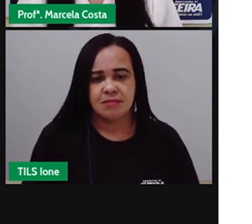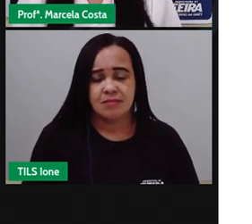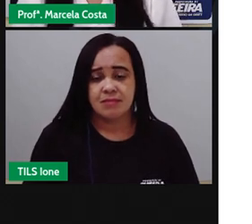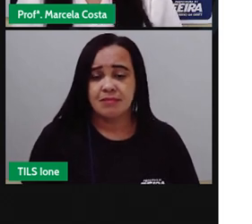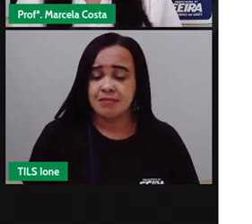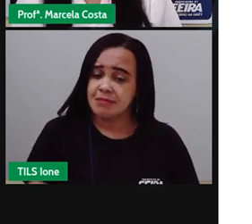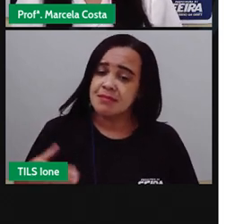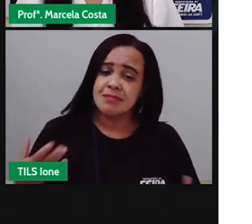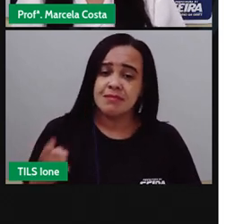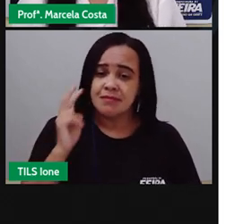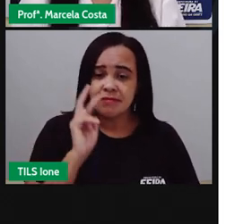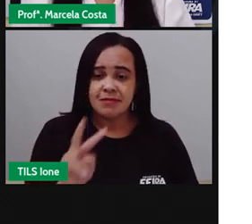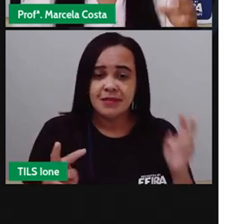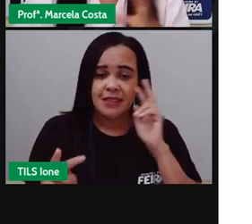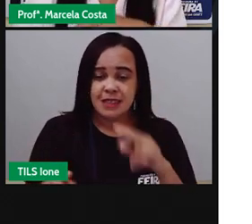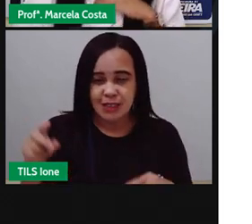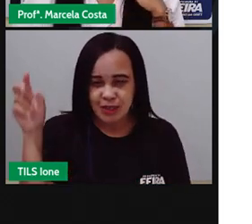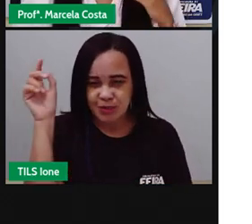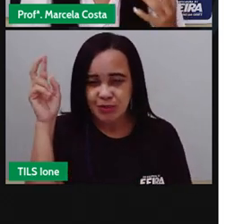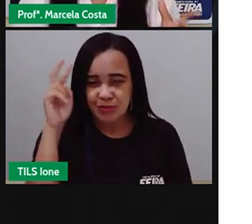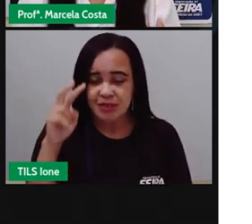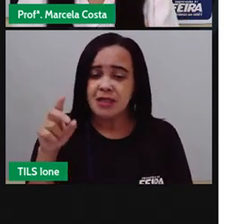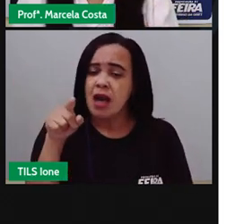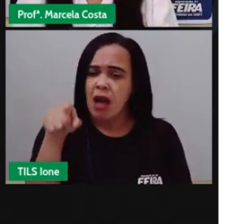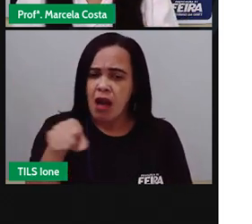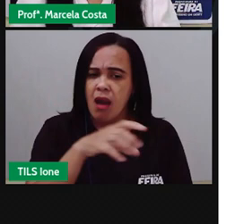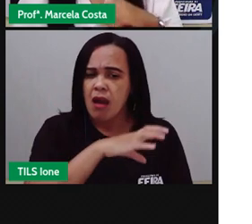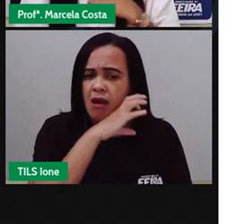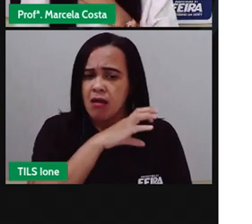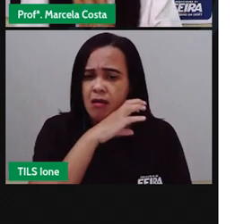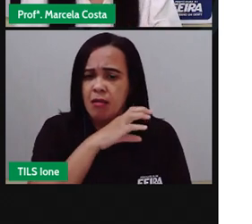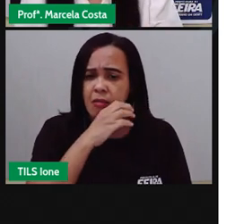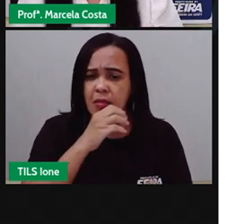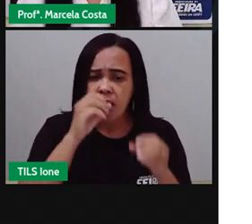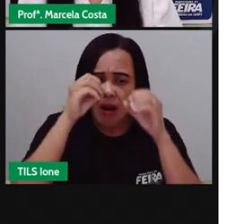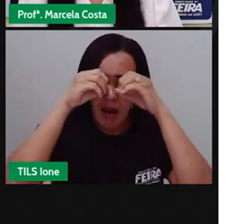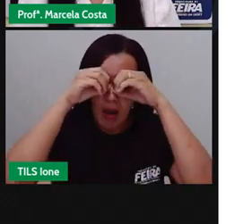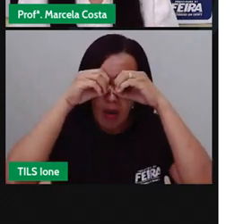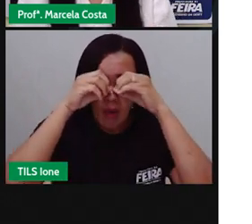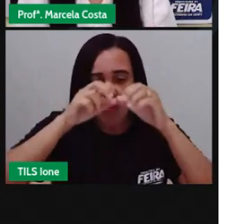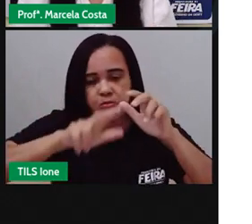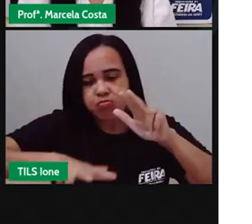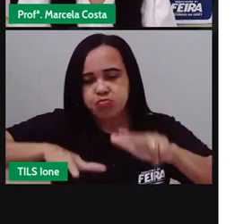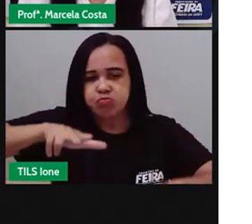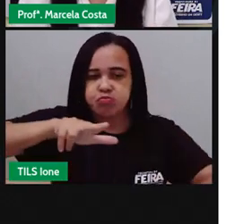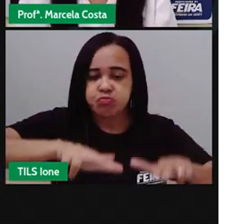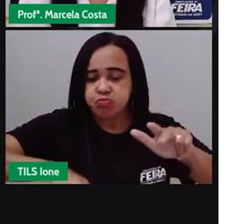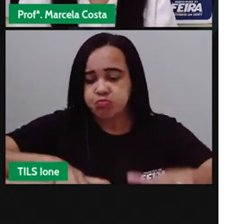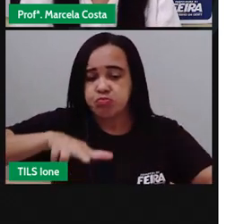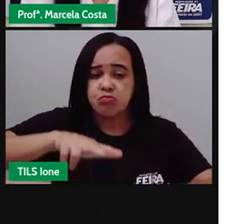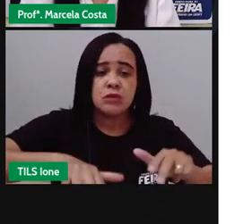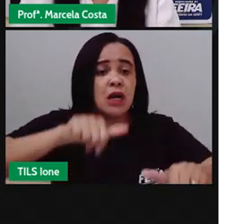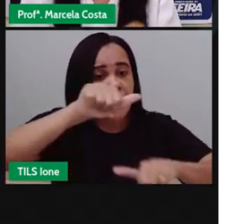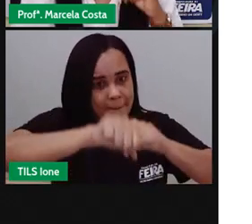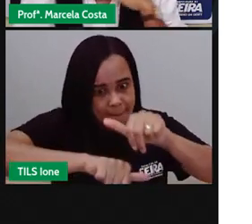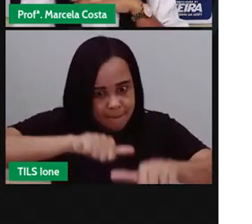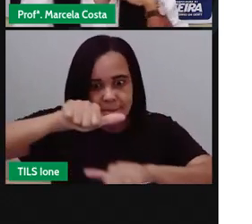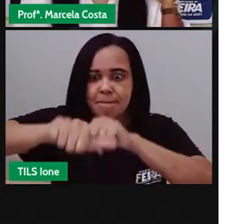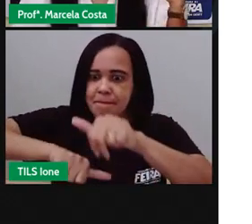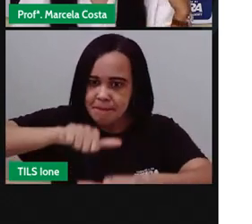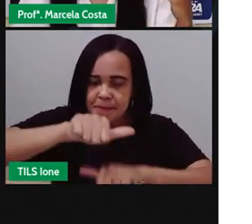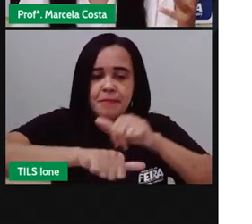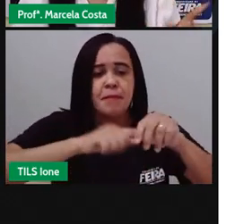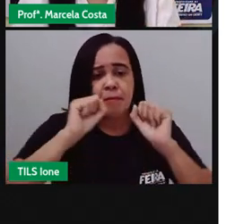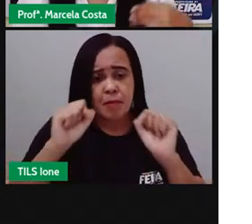Vimos que o camaleão é um animal que ele consegue mudar de cor, só que ele estava mudando de cor pelos motivos errados. Na